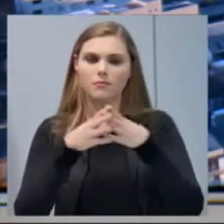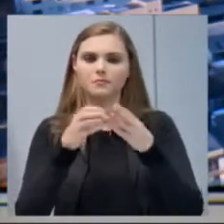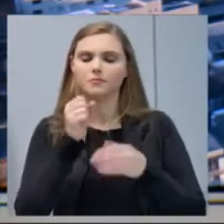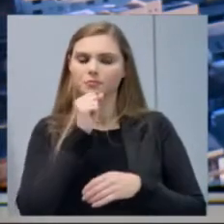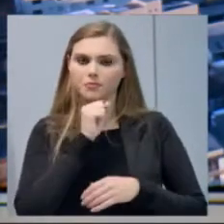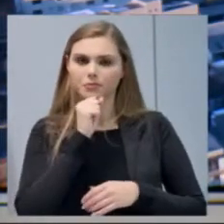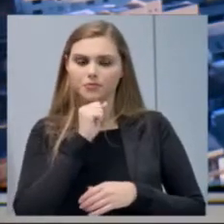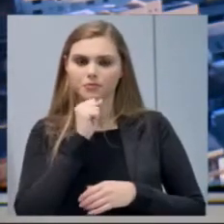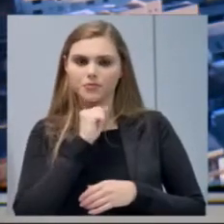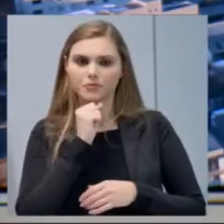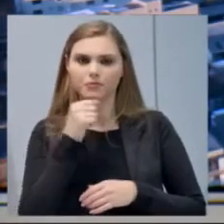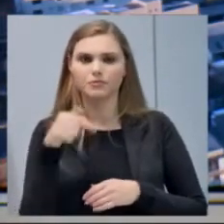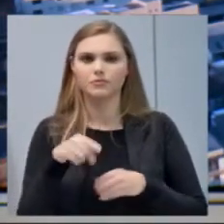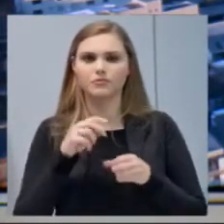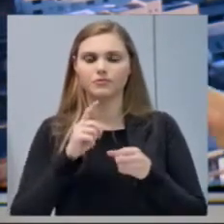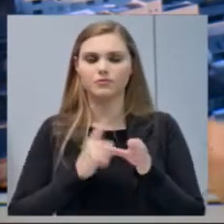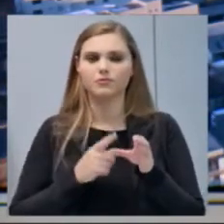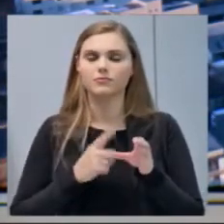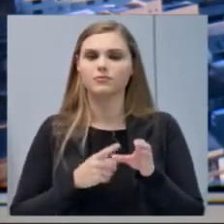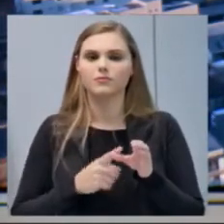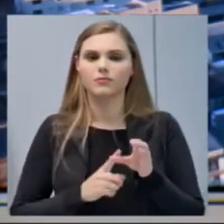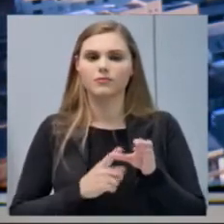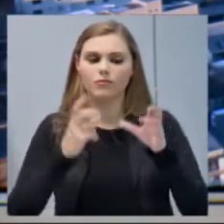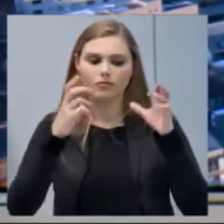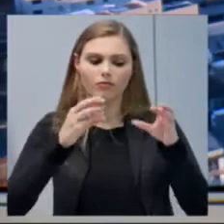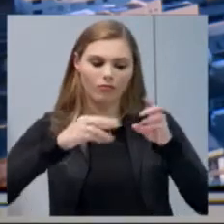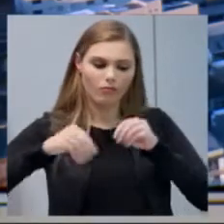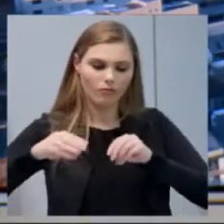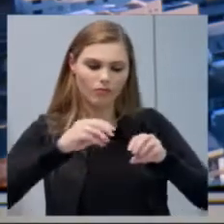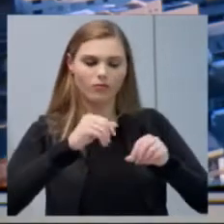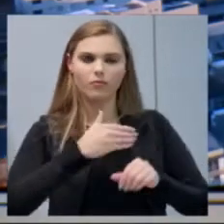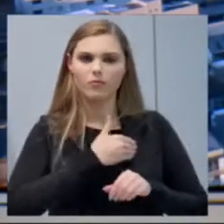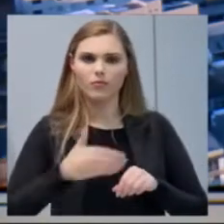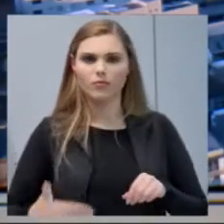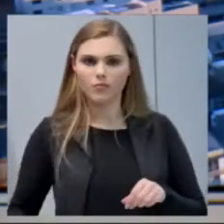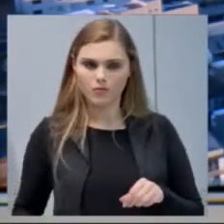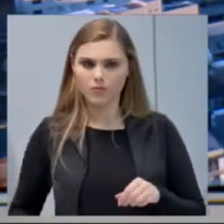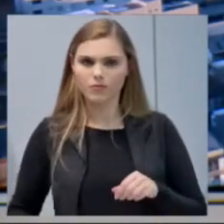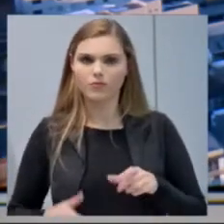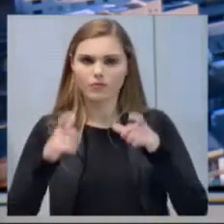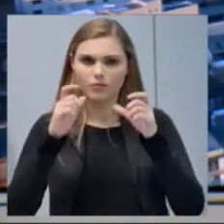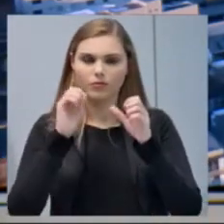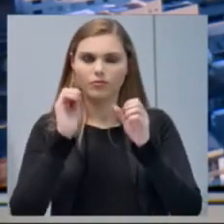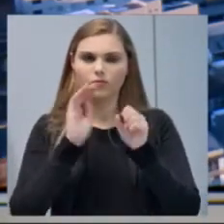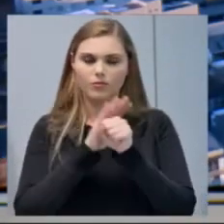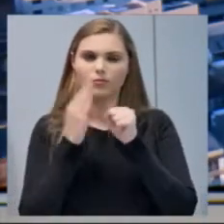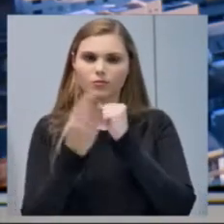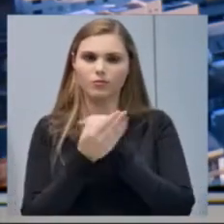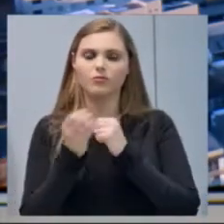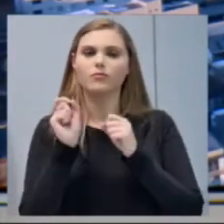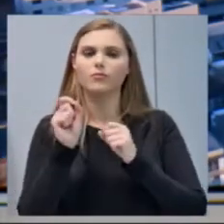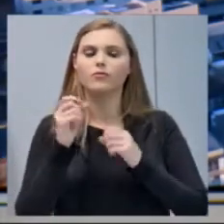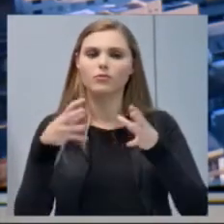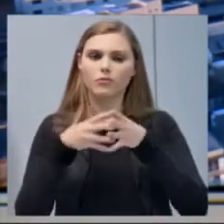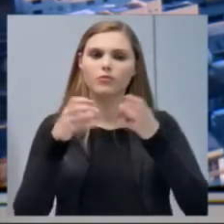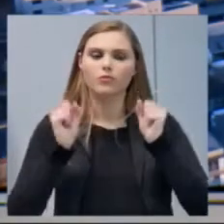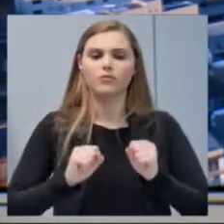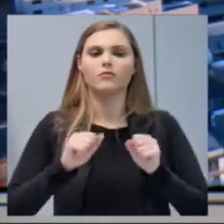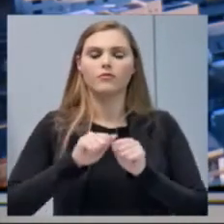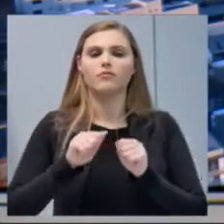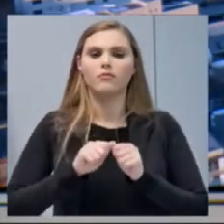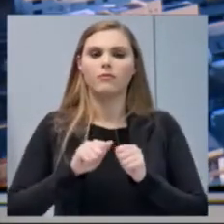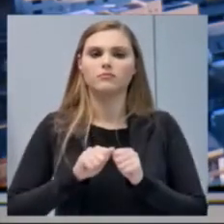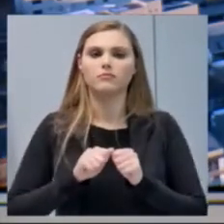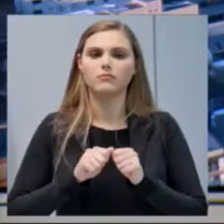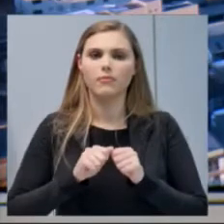desse espaço, de um terreno que existe, terreno público naquela localidade, para que esse grupo possa também edificar aí